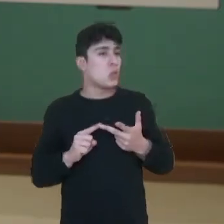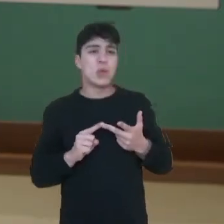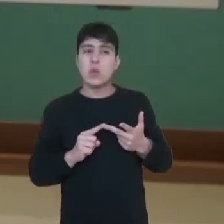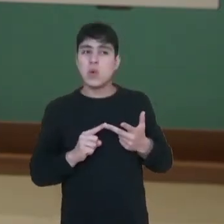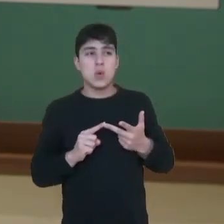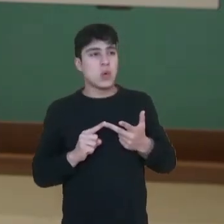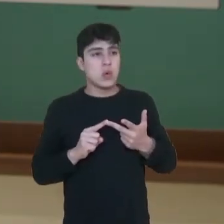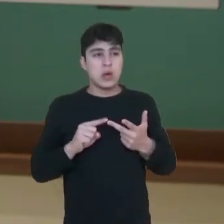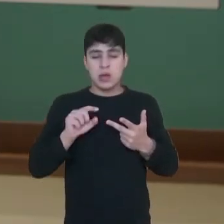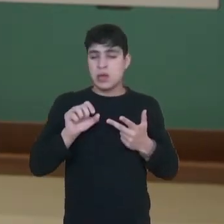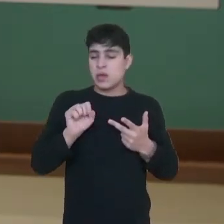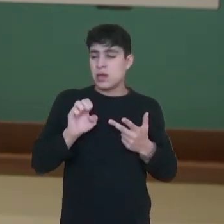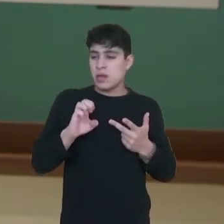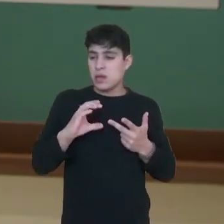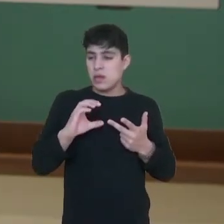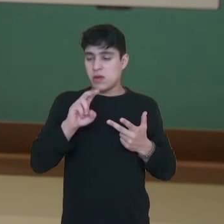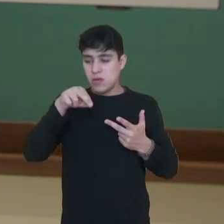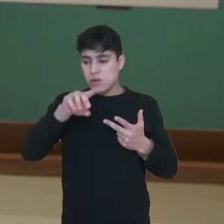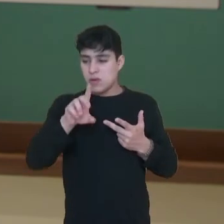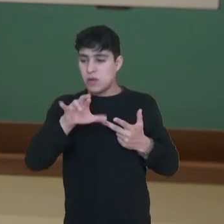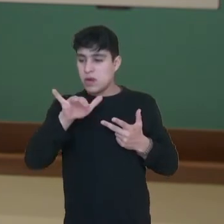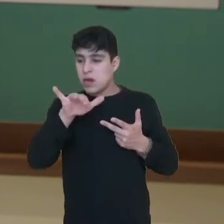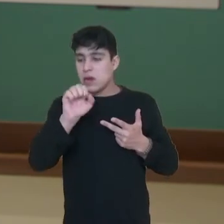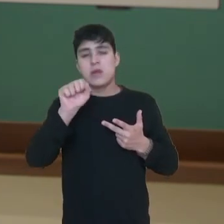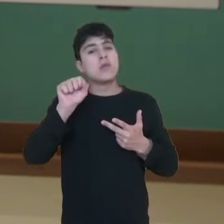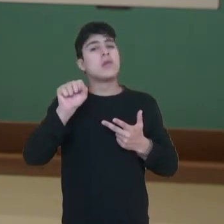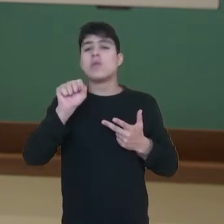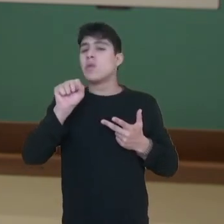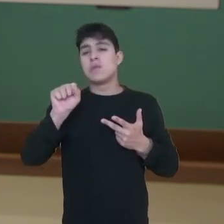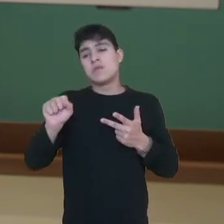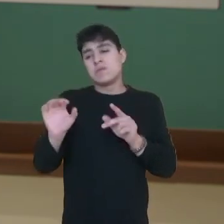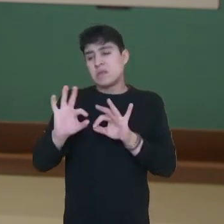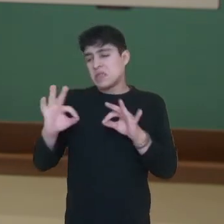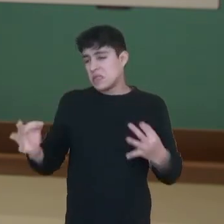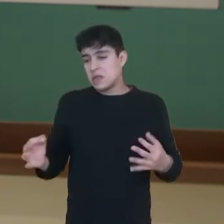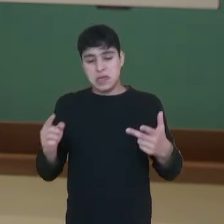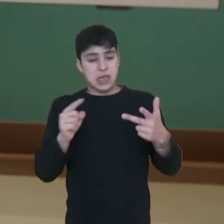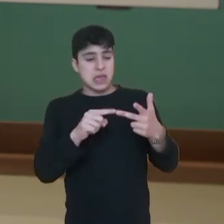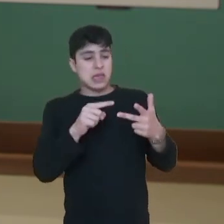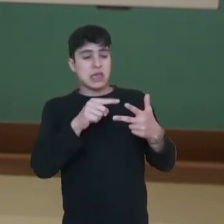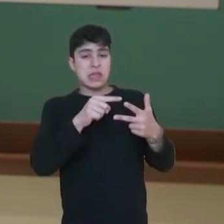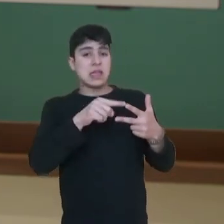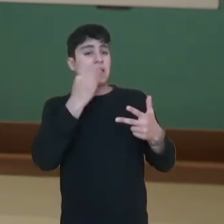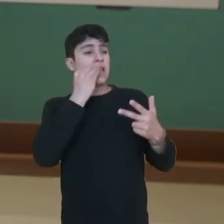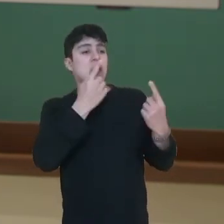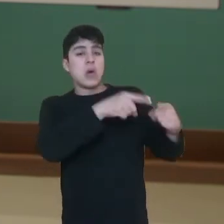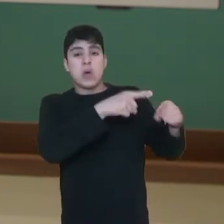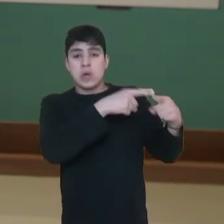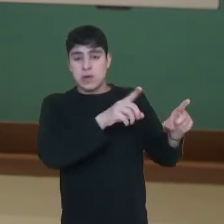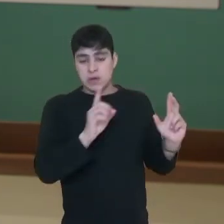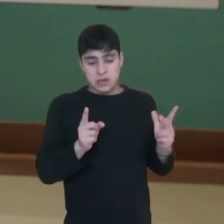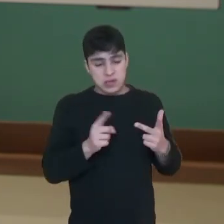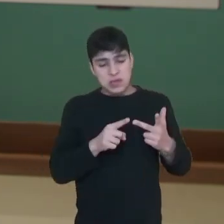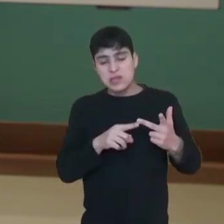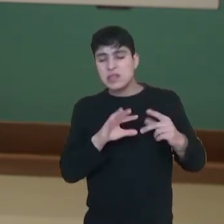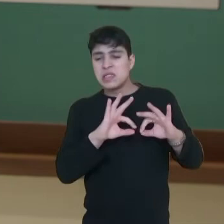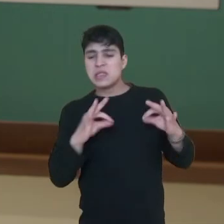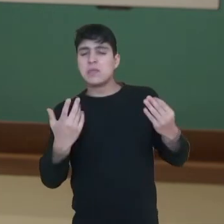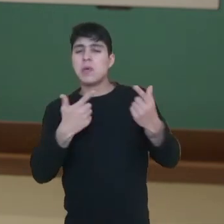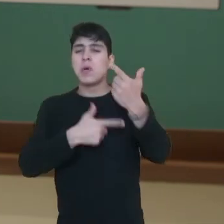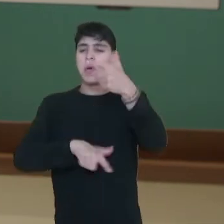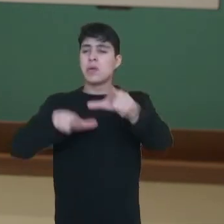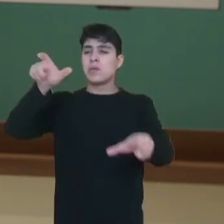de tudo para que o personagem principal, para que o protagonista não realize seus objetivos, né? E o secundário são os demais